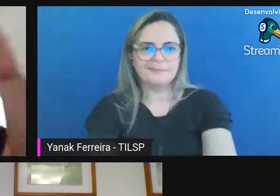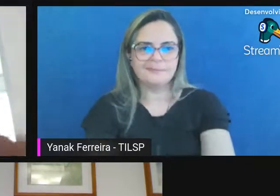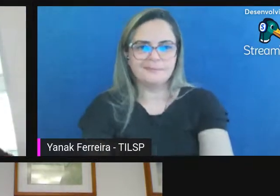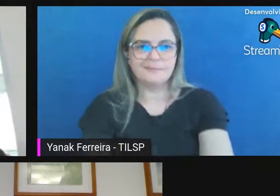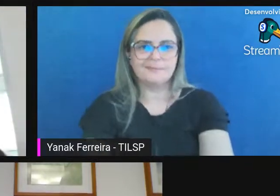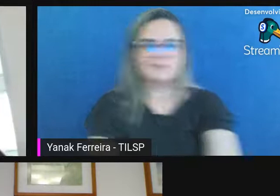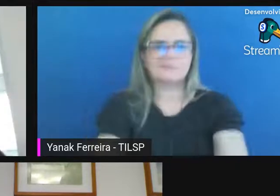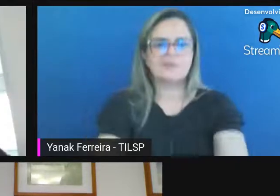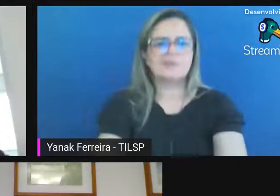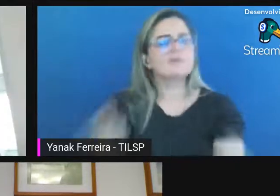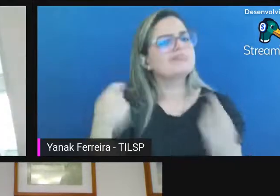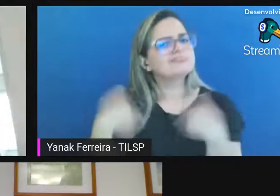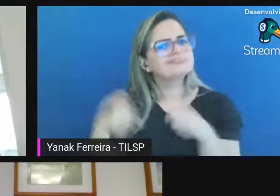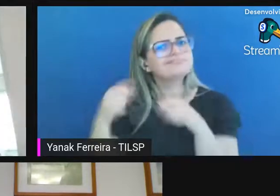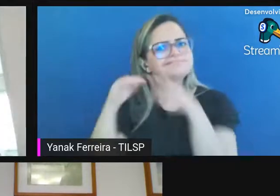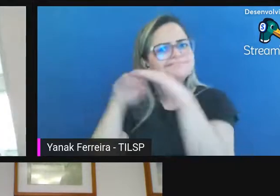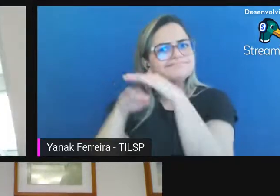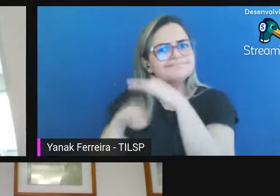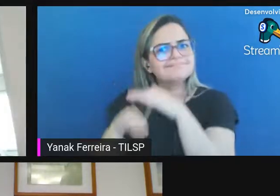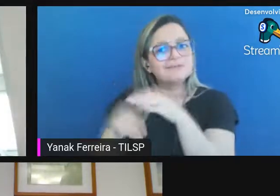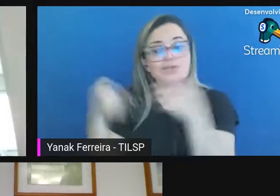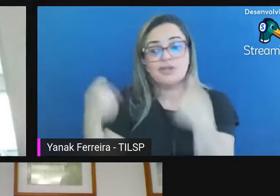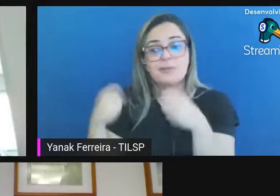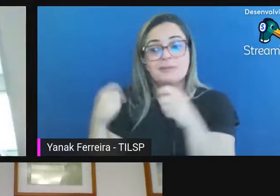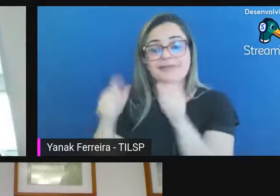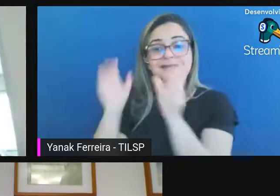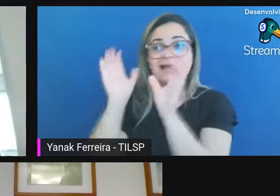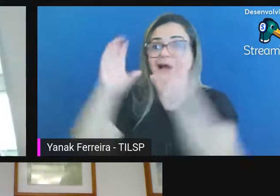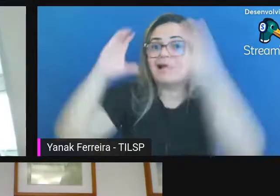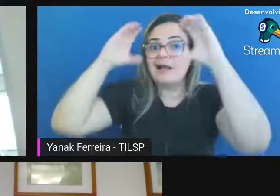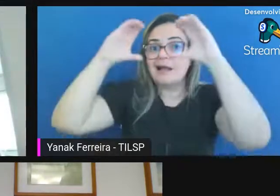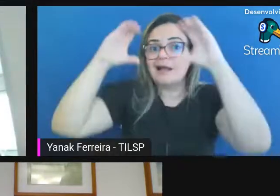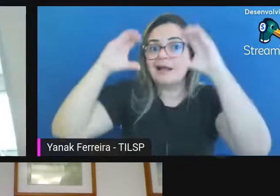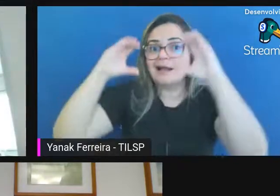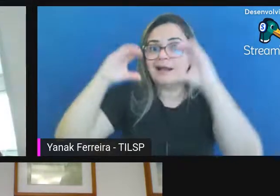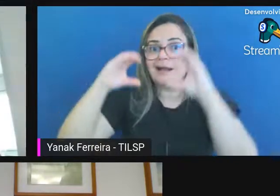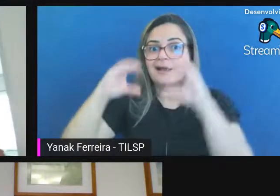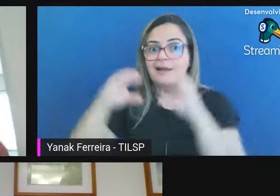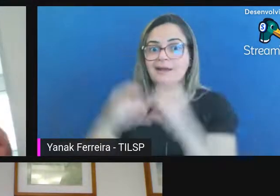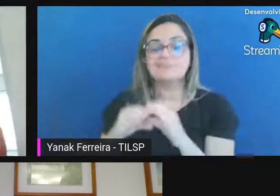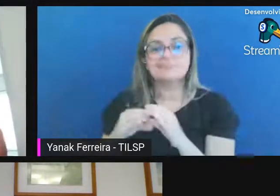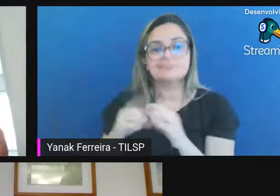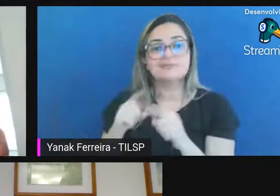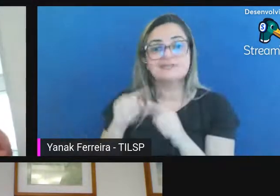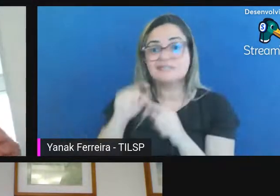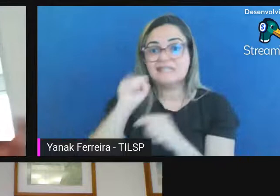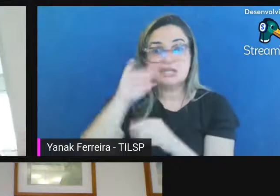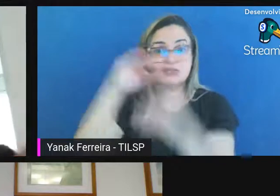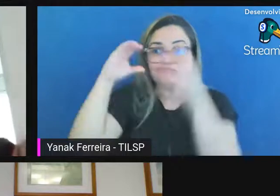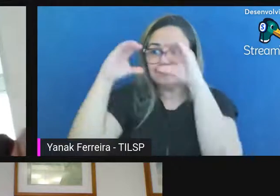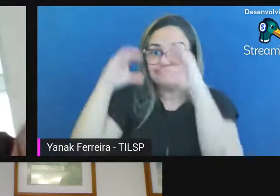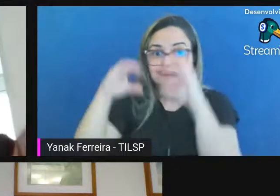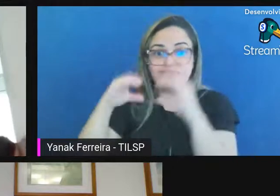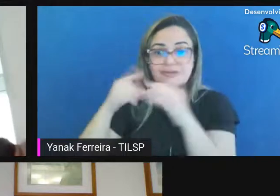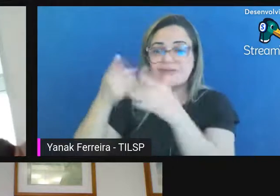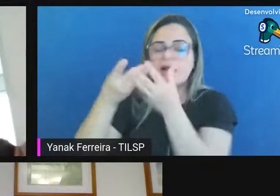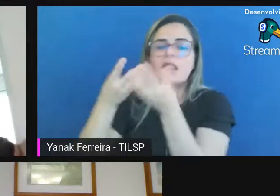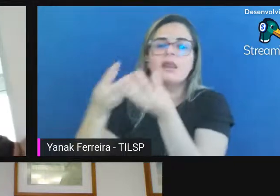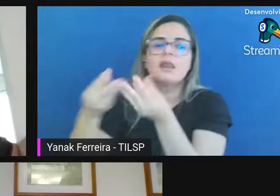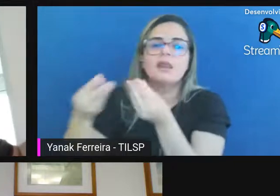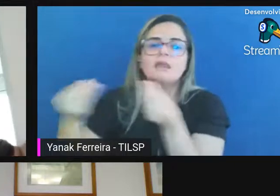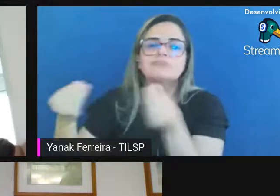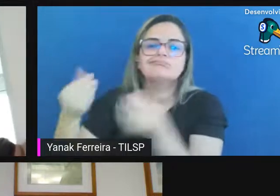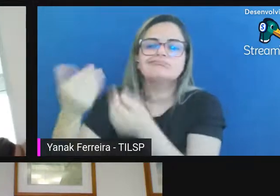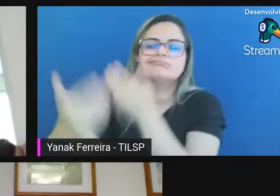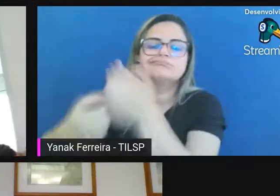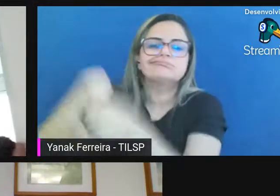e eles precisam estar em cadeia de custódia porque senão esses dados vão perder a autenticidade ao longo do tempo eles têm que virar CIP